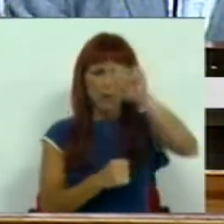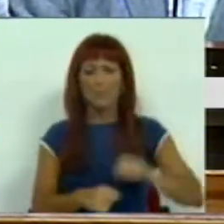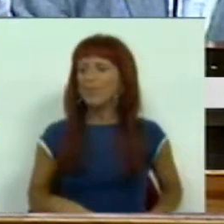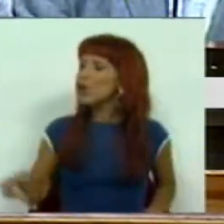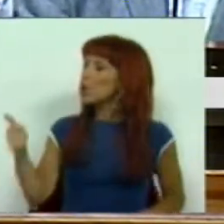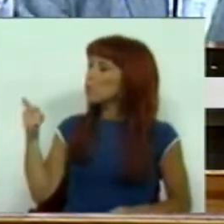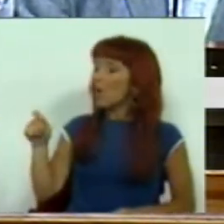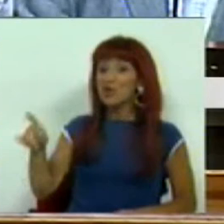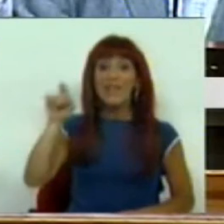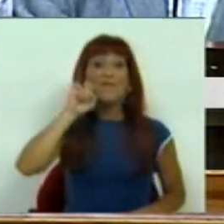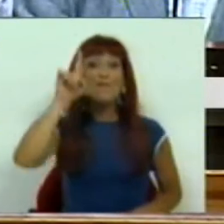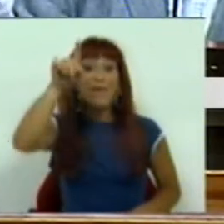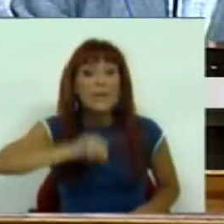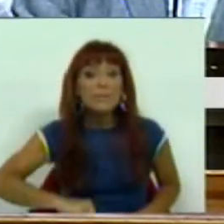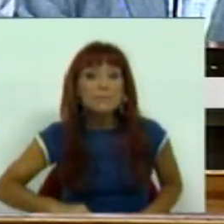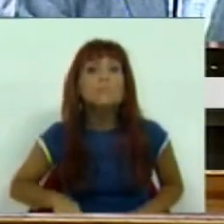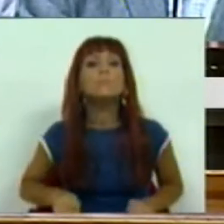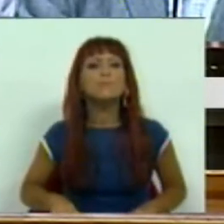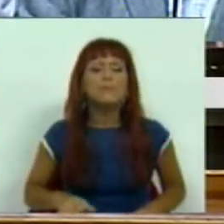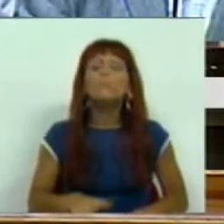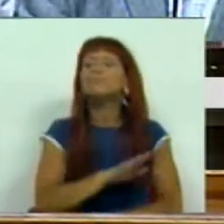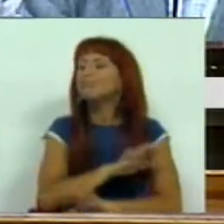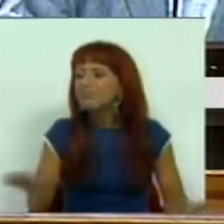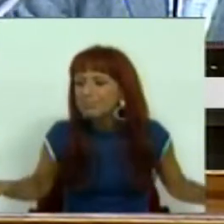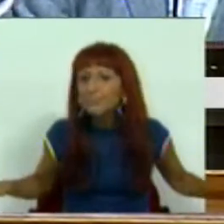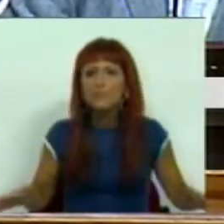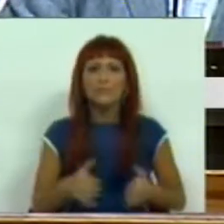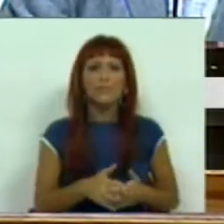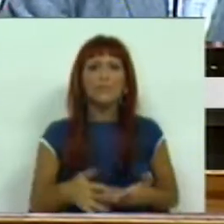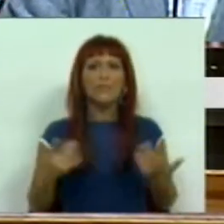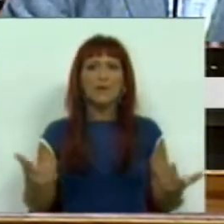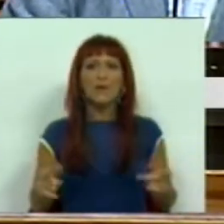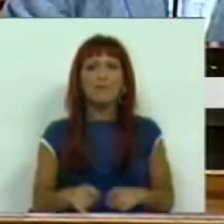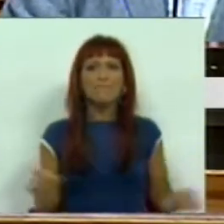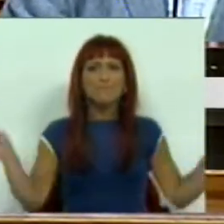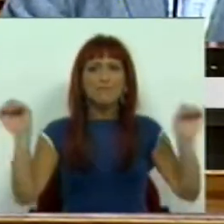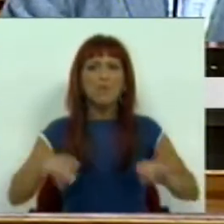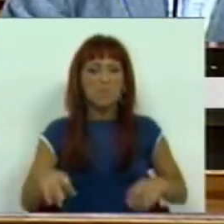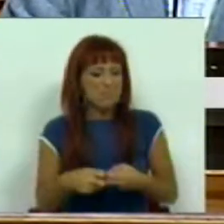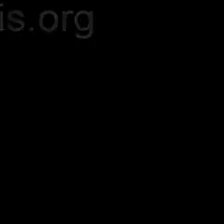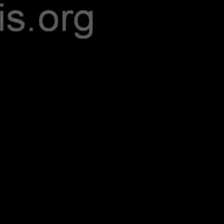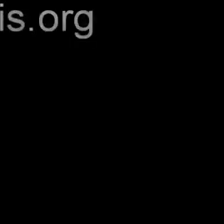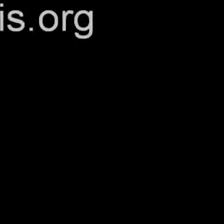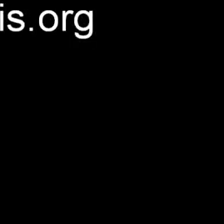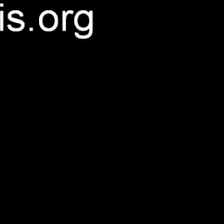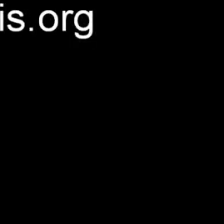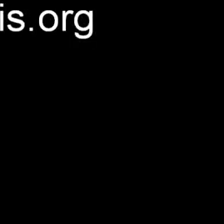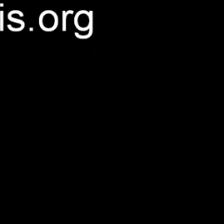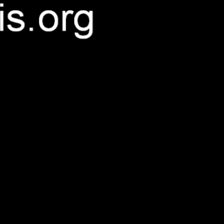defende que assim seja sem mais e sem nenhum problema.